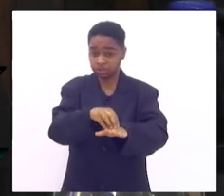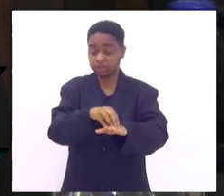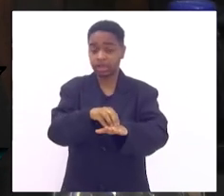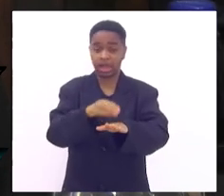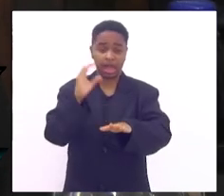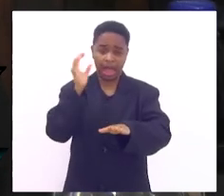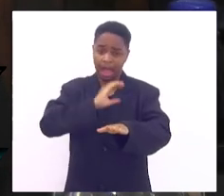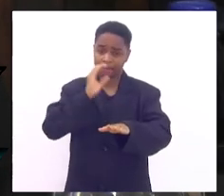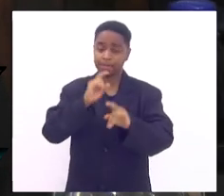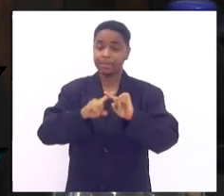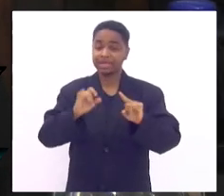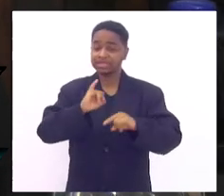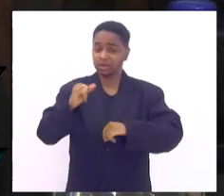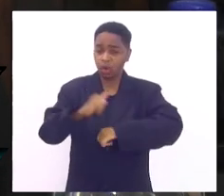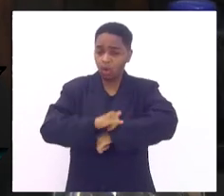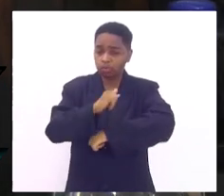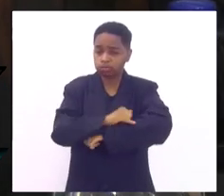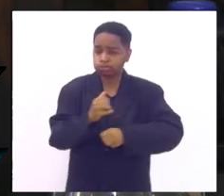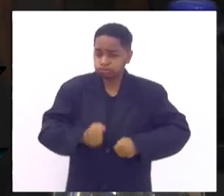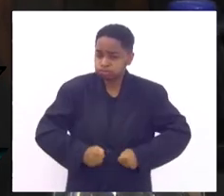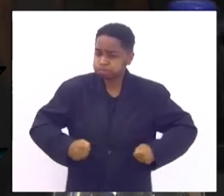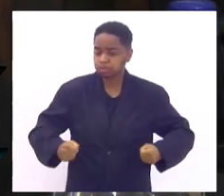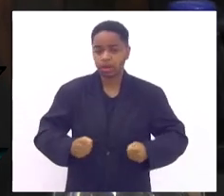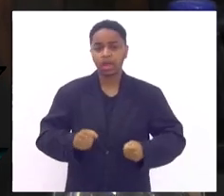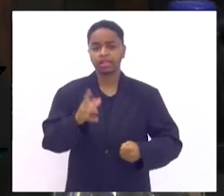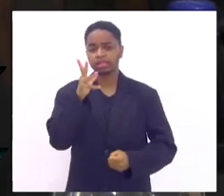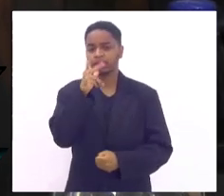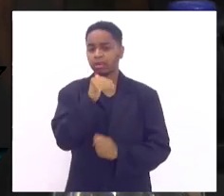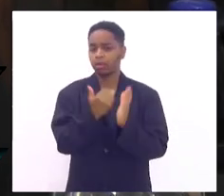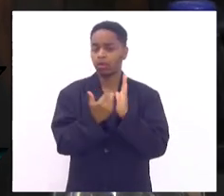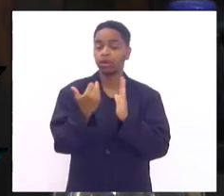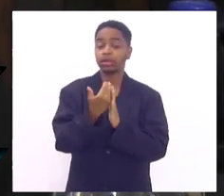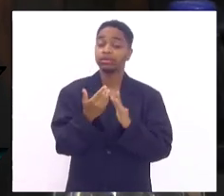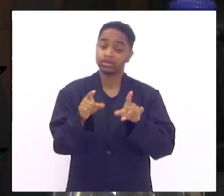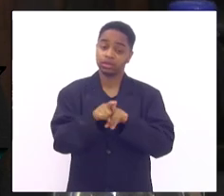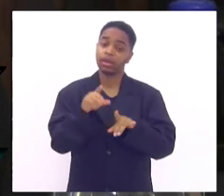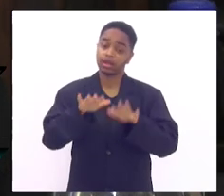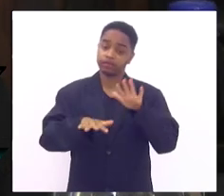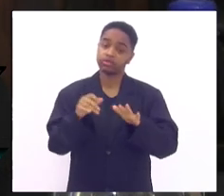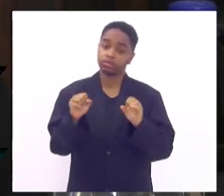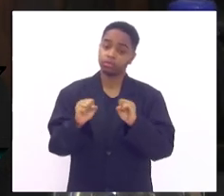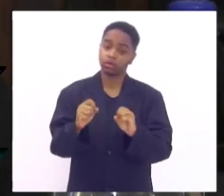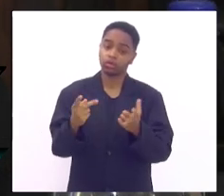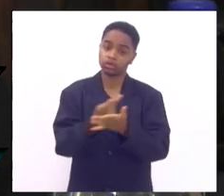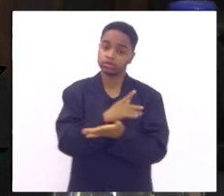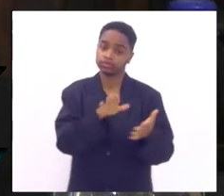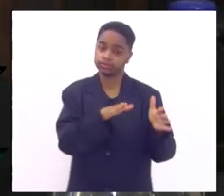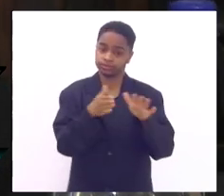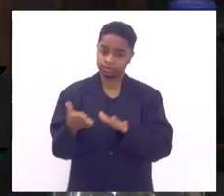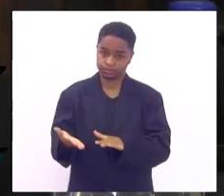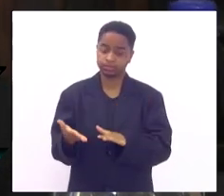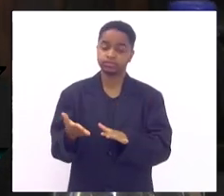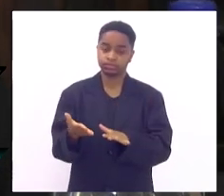obeso mórbido ele perde muito tempo e essa perda de tempo às vezes é fatal e crucial no desfecho é